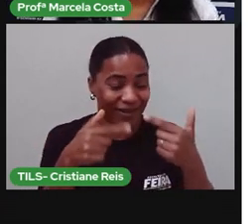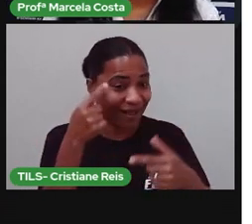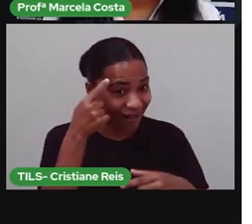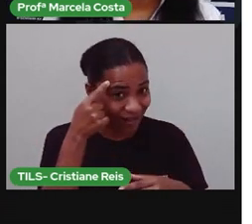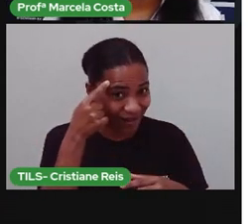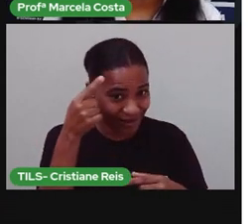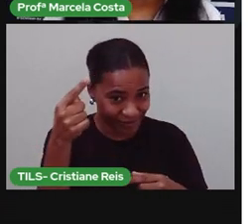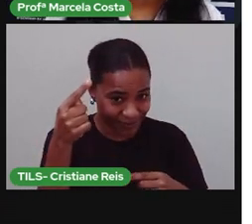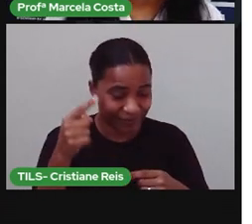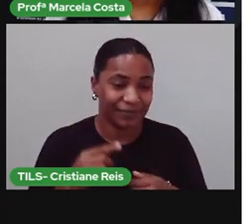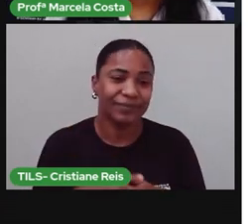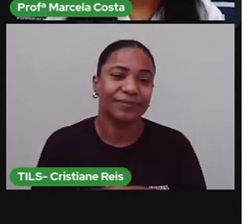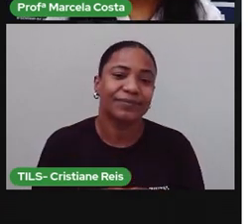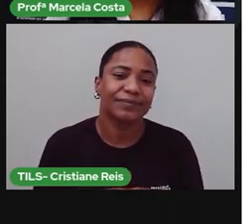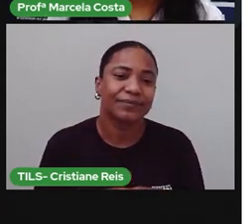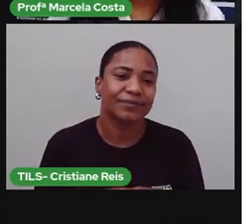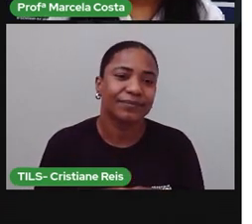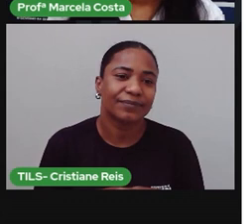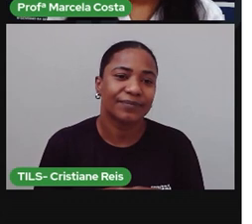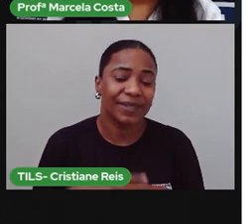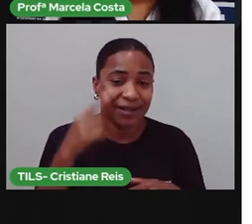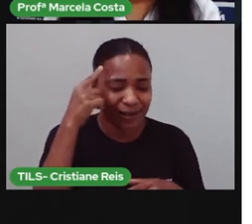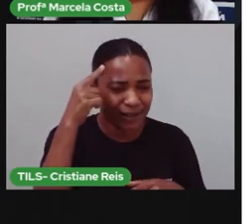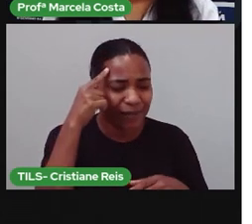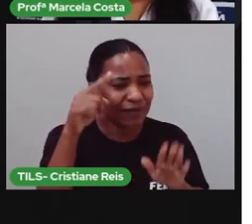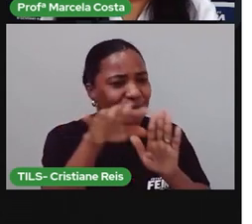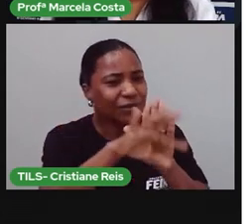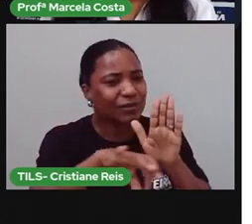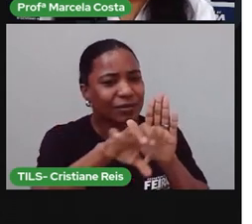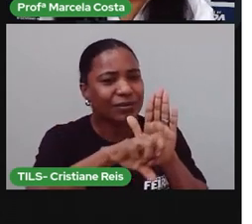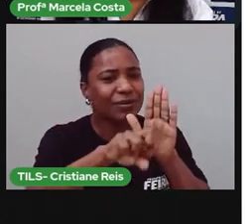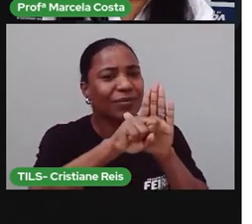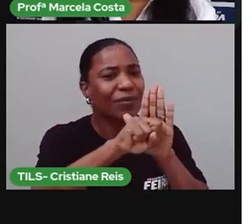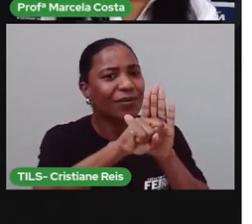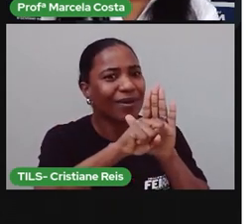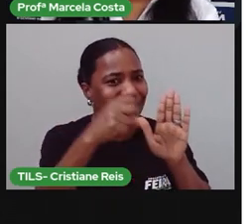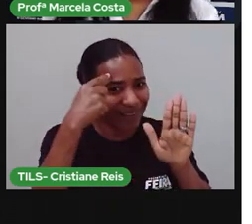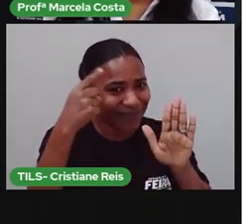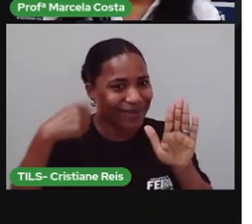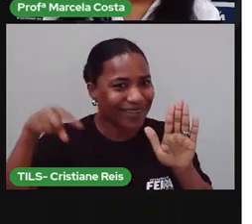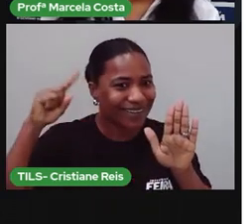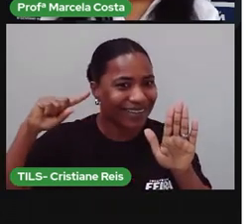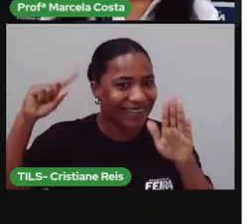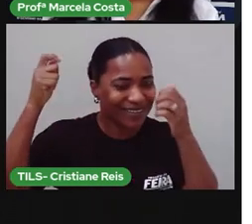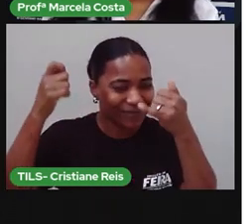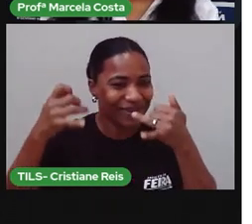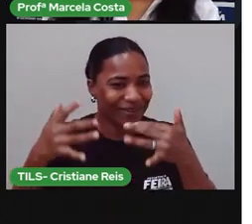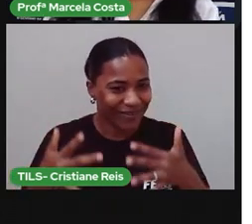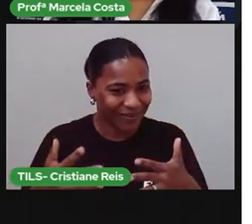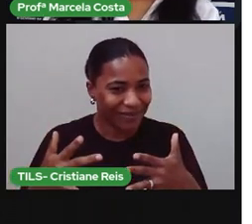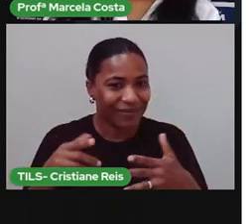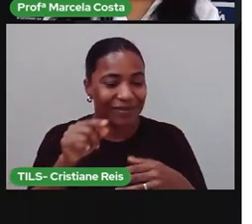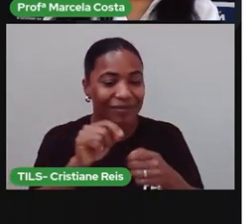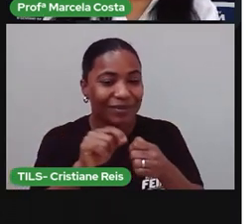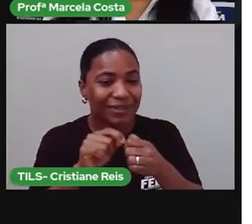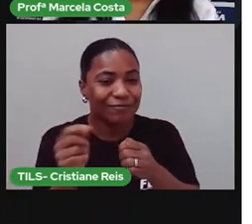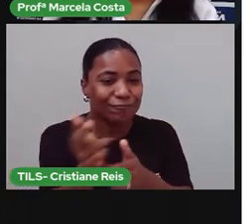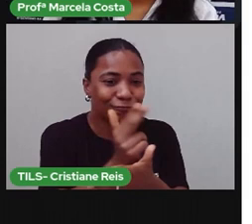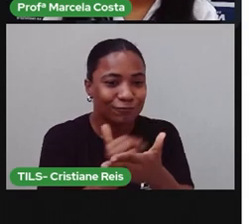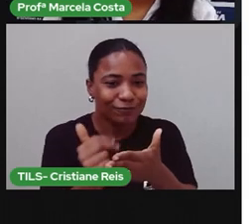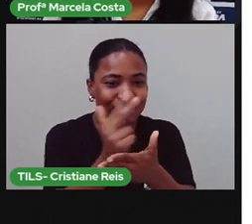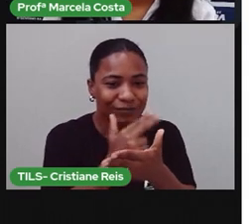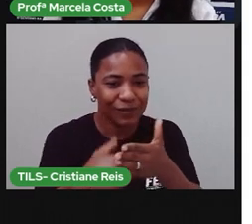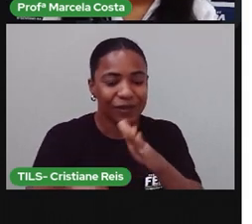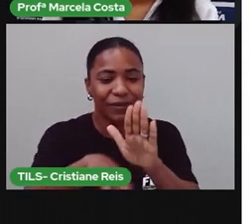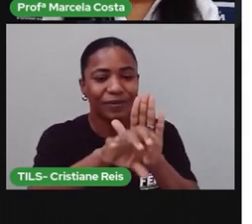que na aula passada a gente falou sobre símbolos? E pedimos para você construir alguns símbolos relacionados à sua